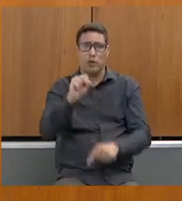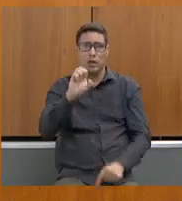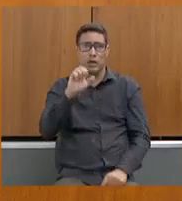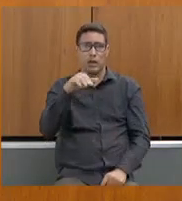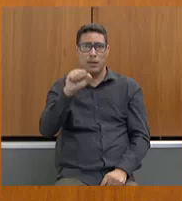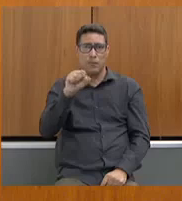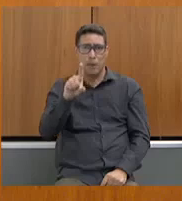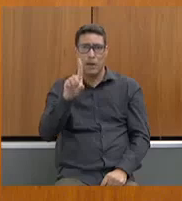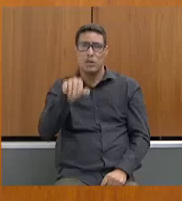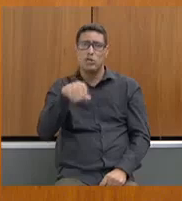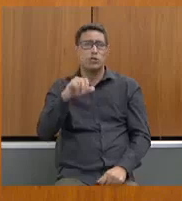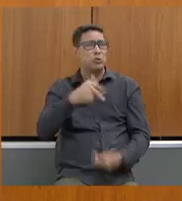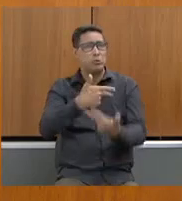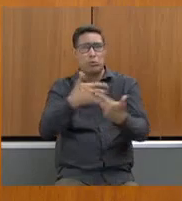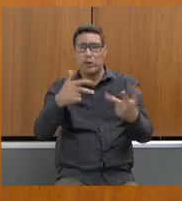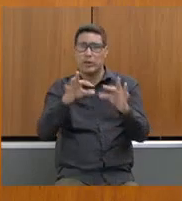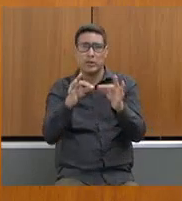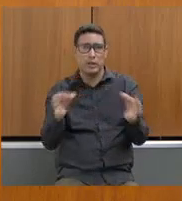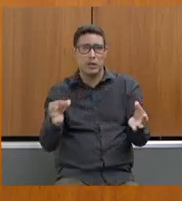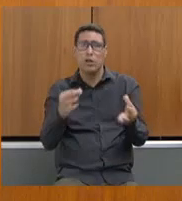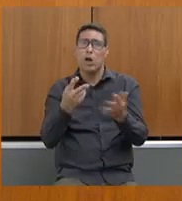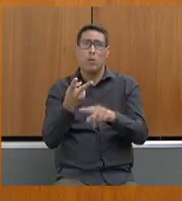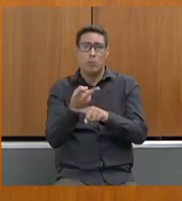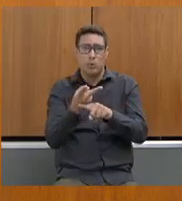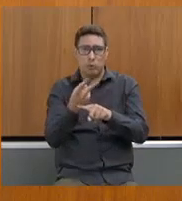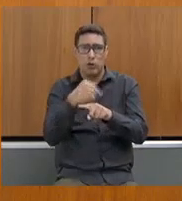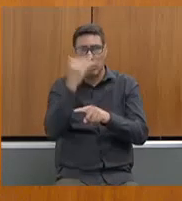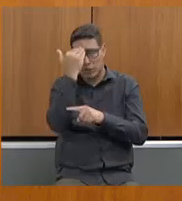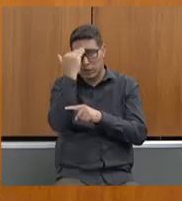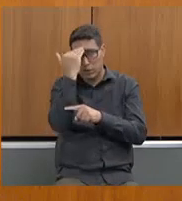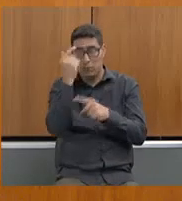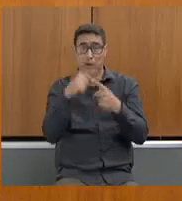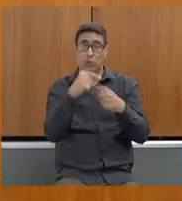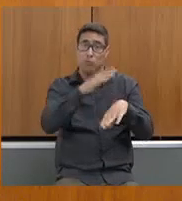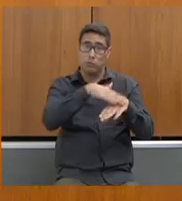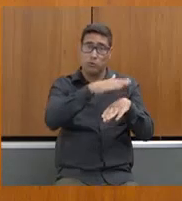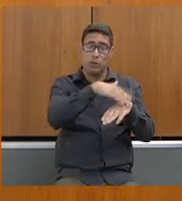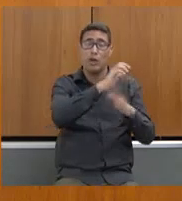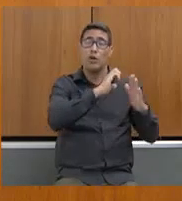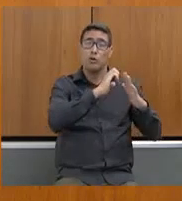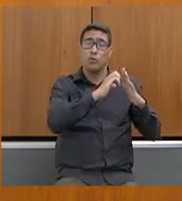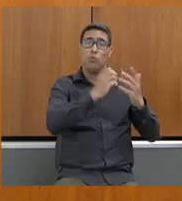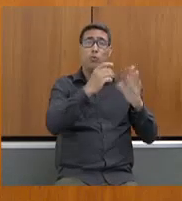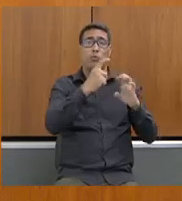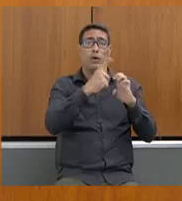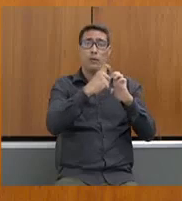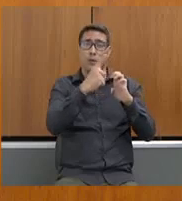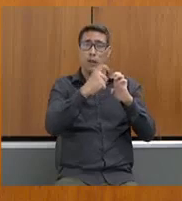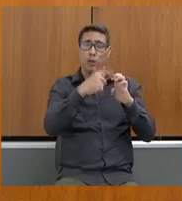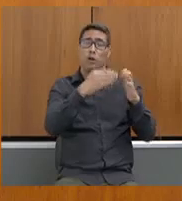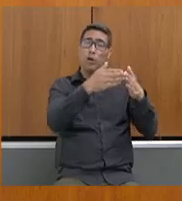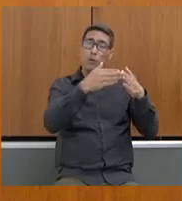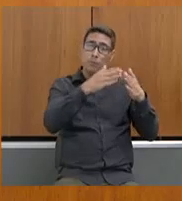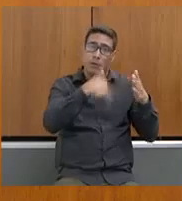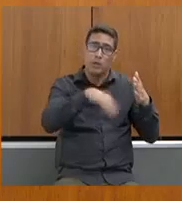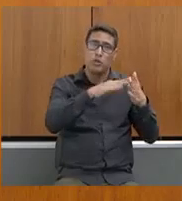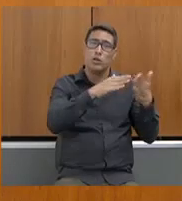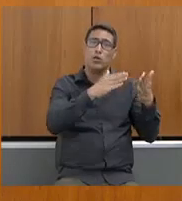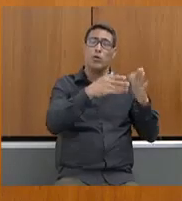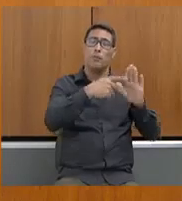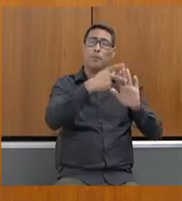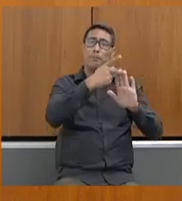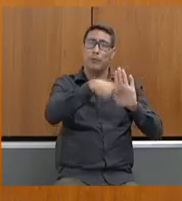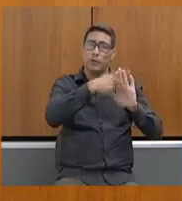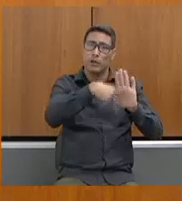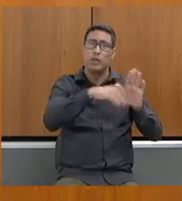buscando o entendimento, porque o empreendedor entrou com o processo de licenciamento e, às vezes, demora um ano, dois anos para que realmente